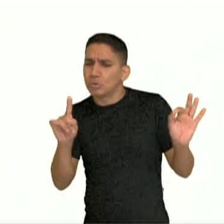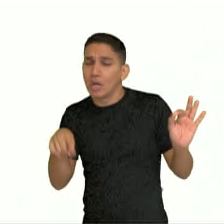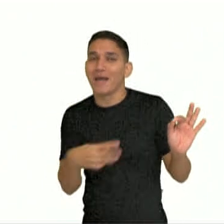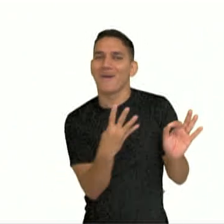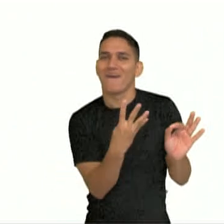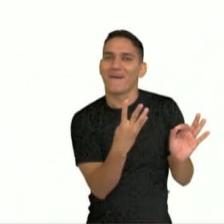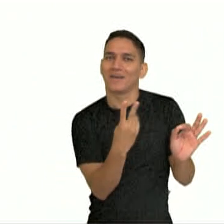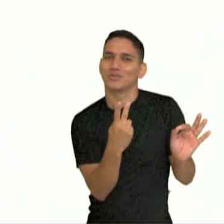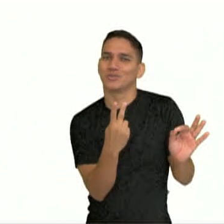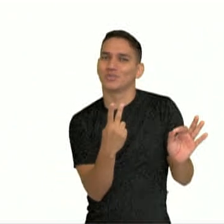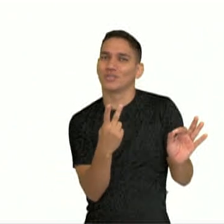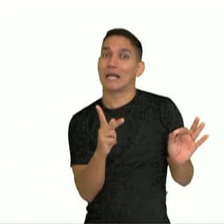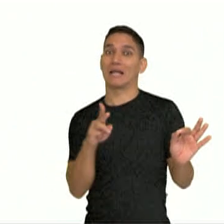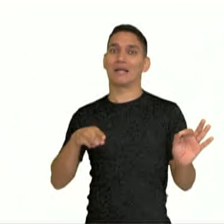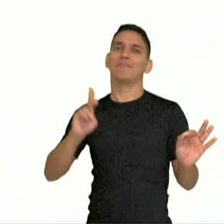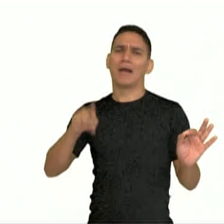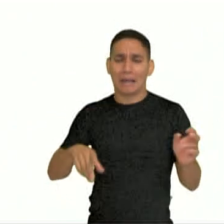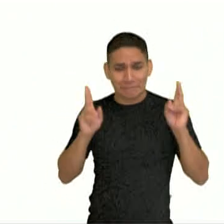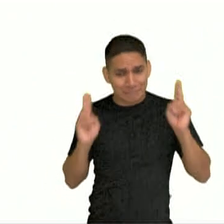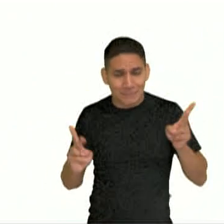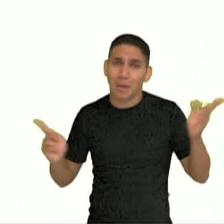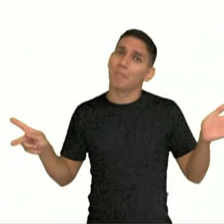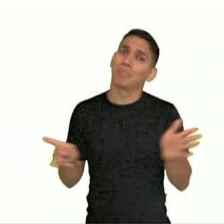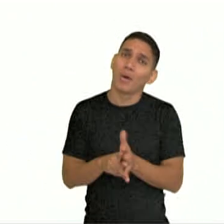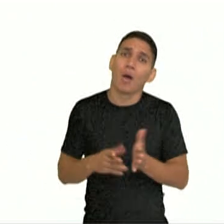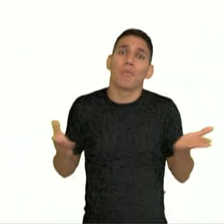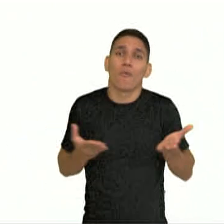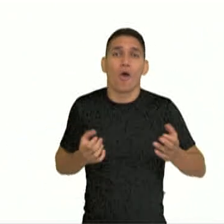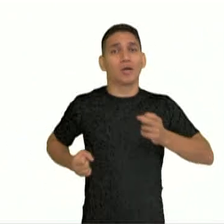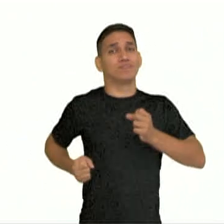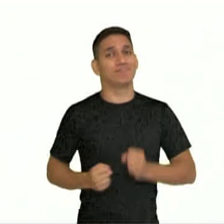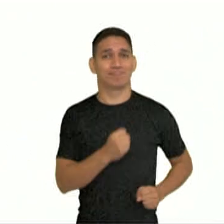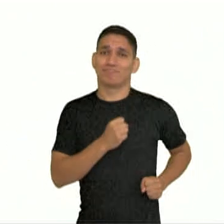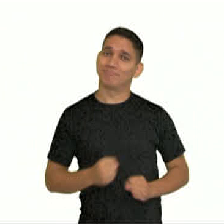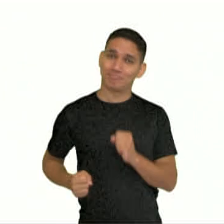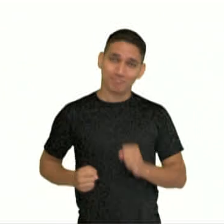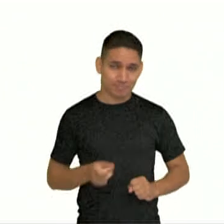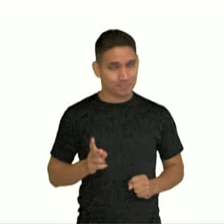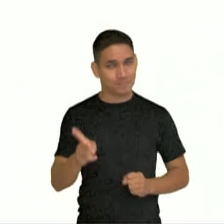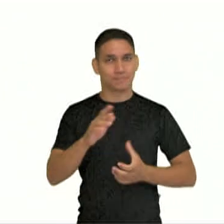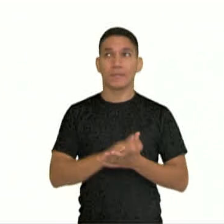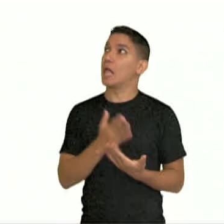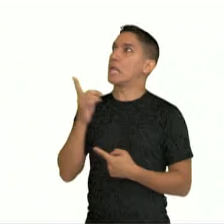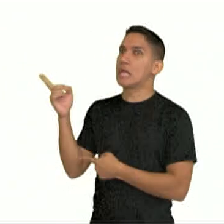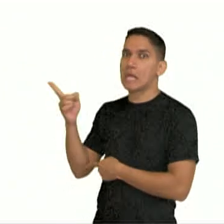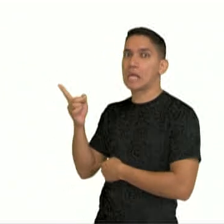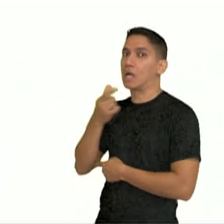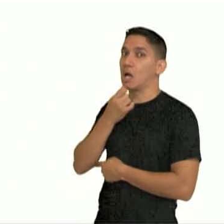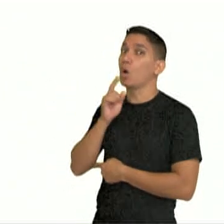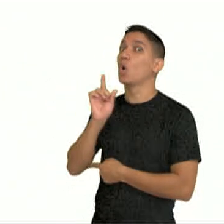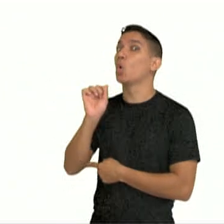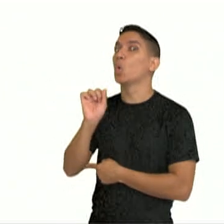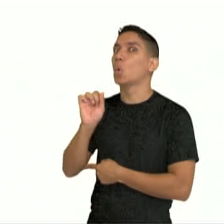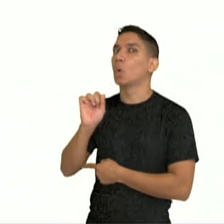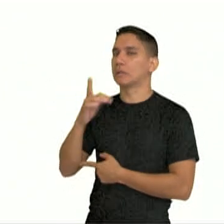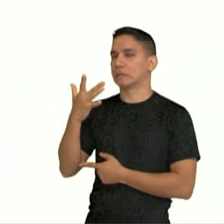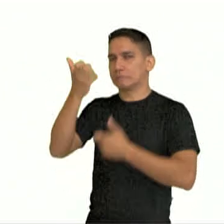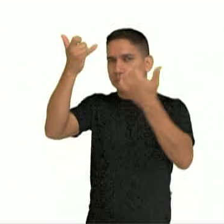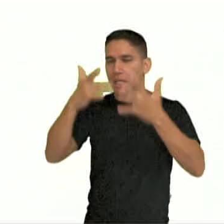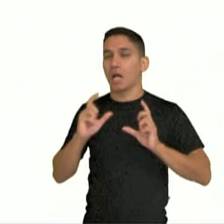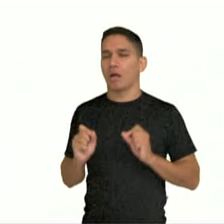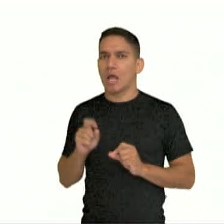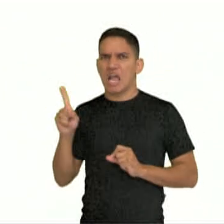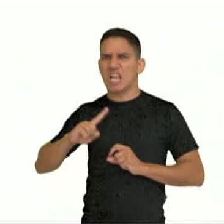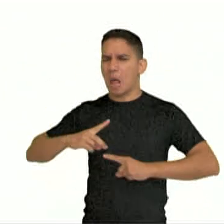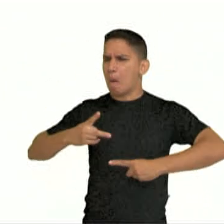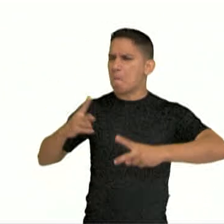distância olímpica das maratonas modernas. Esse cara aqui diz a lenda que ele teria lutado uma batalha contra